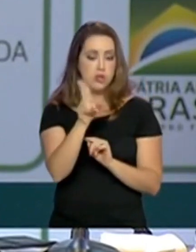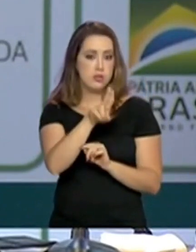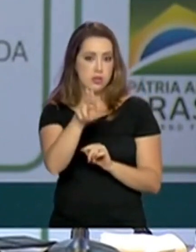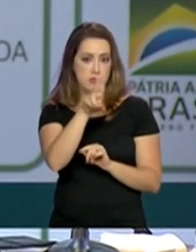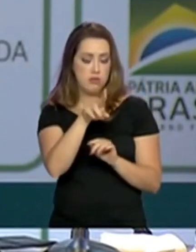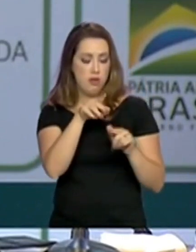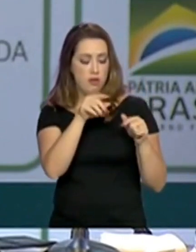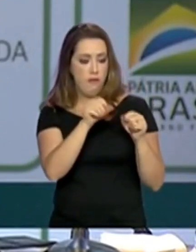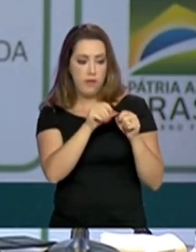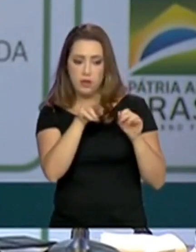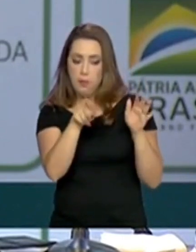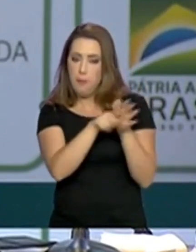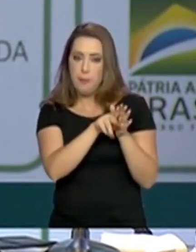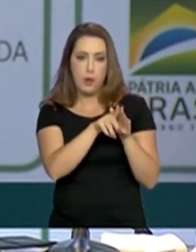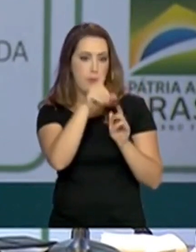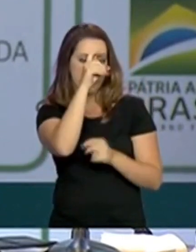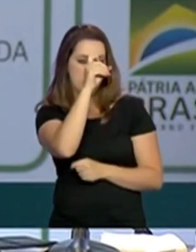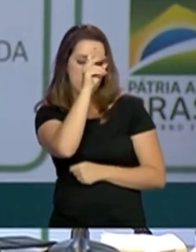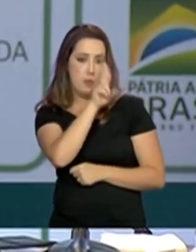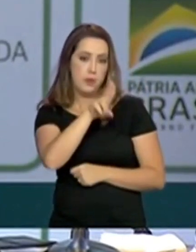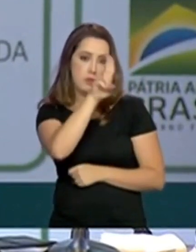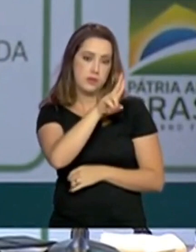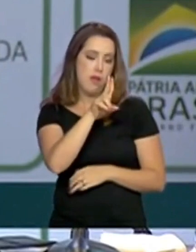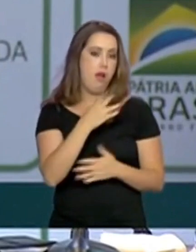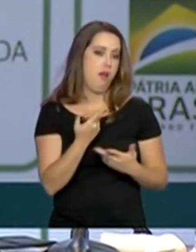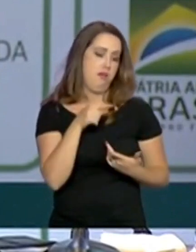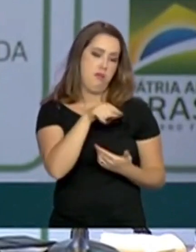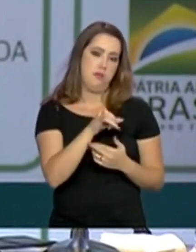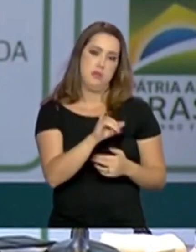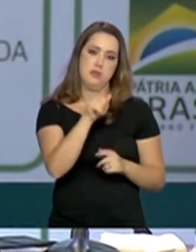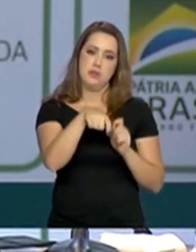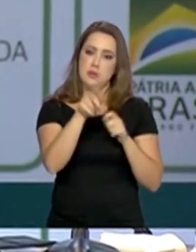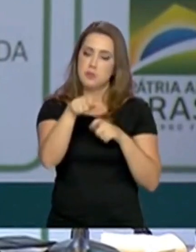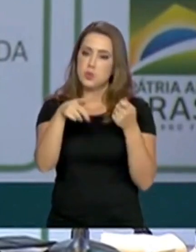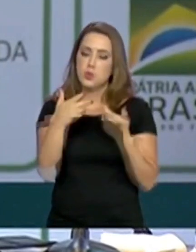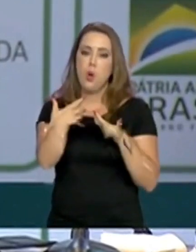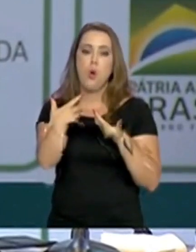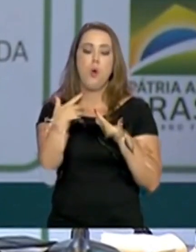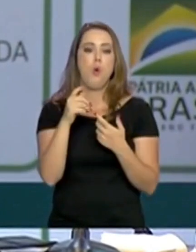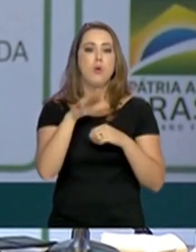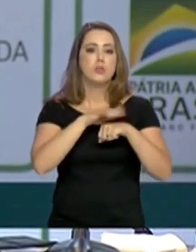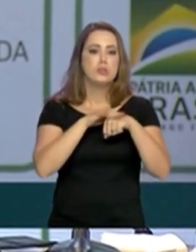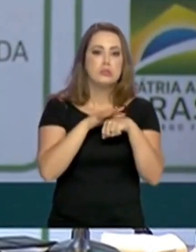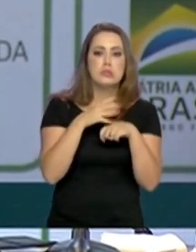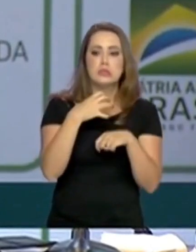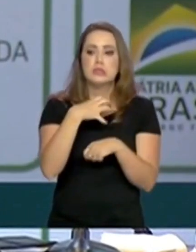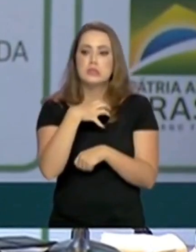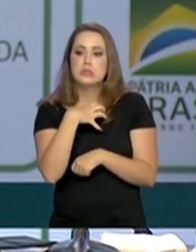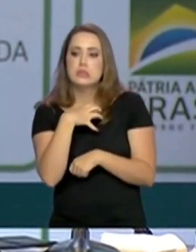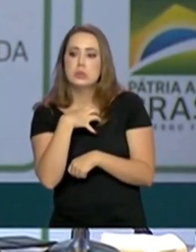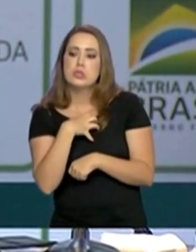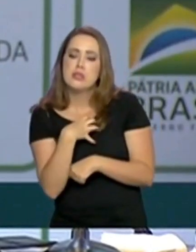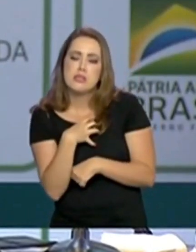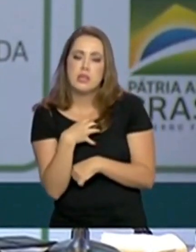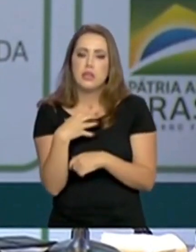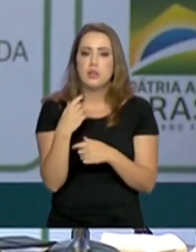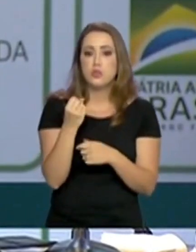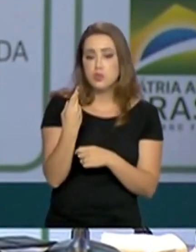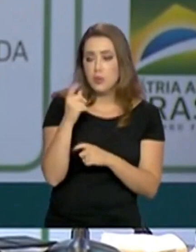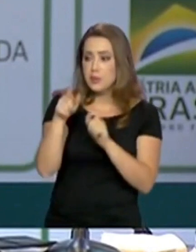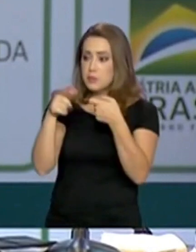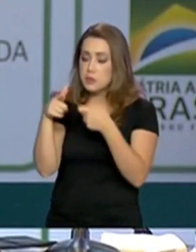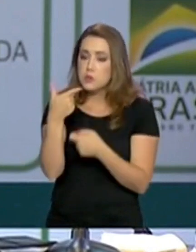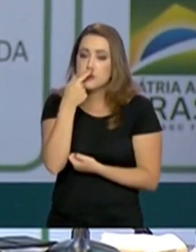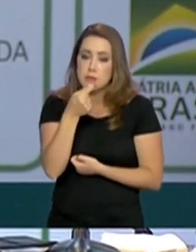dentro do próprio hospital, para a utilização, para os casos de pacientes que são sintomáticos, para os funcionários que estão gripados,